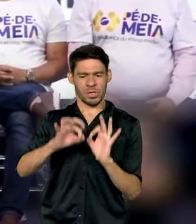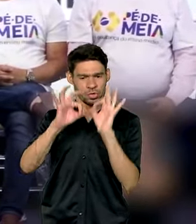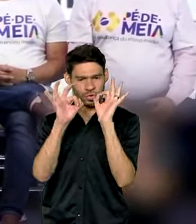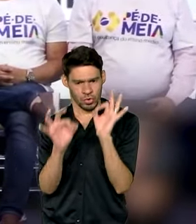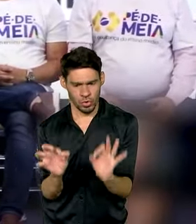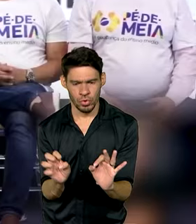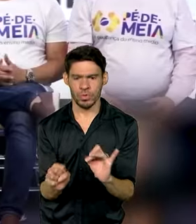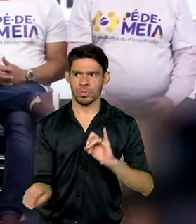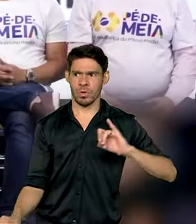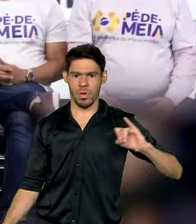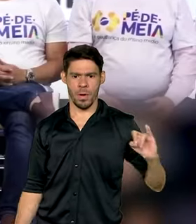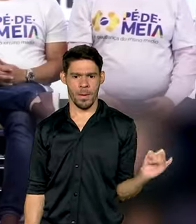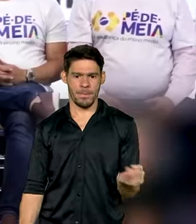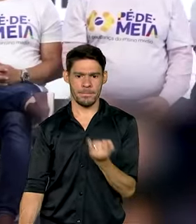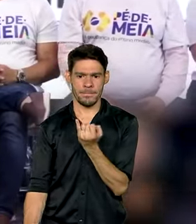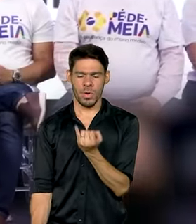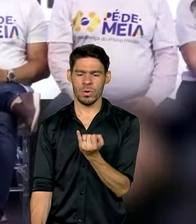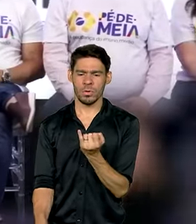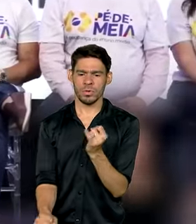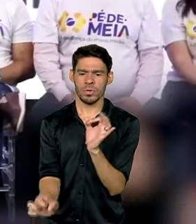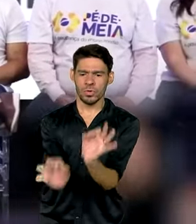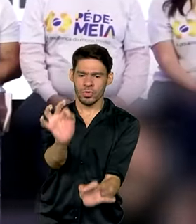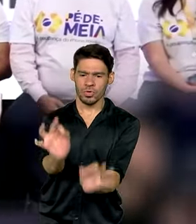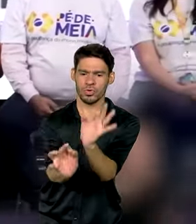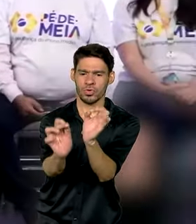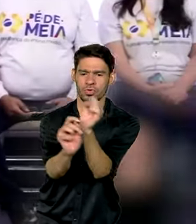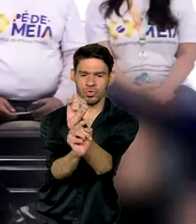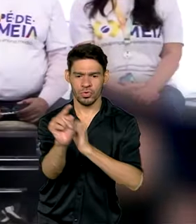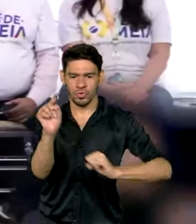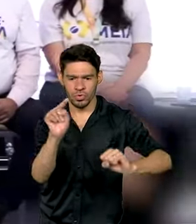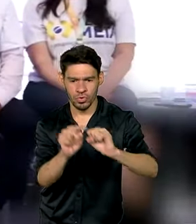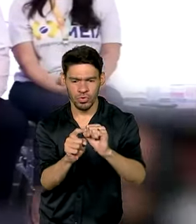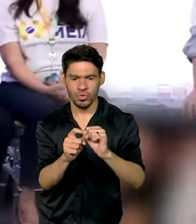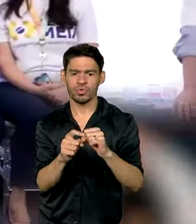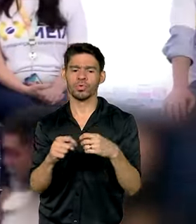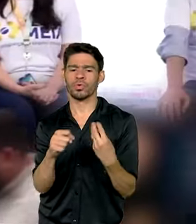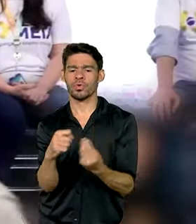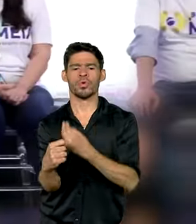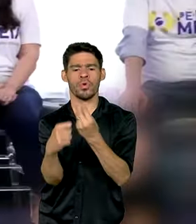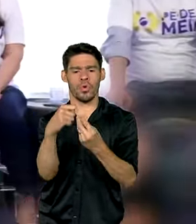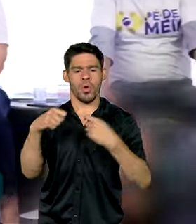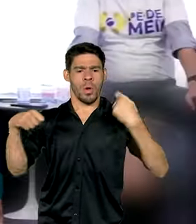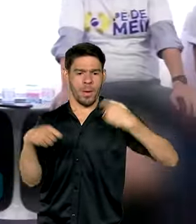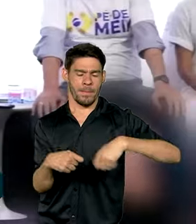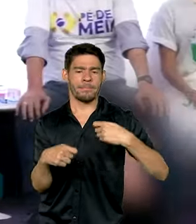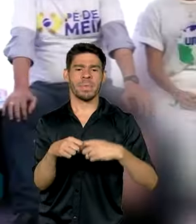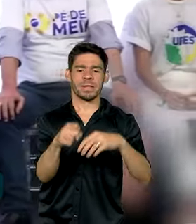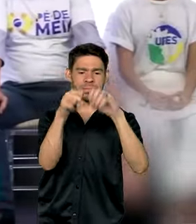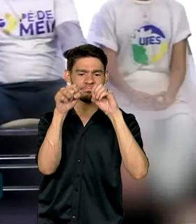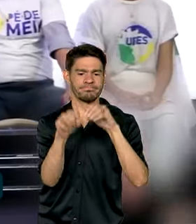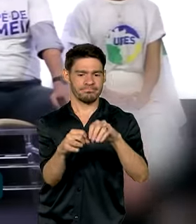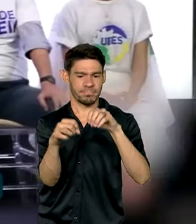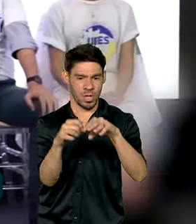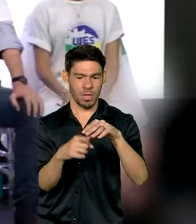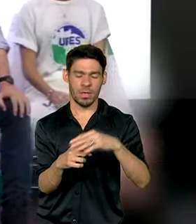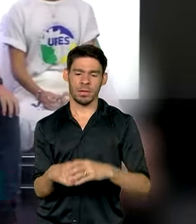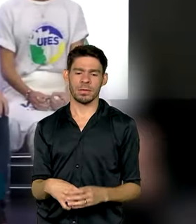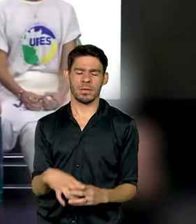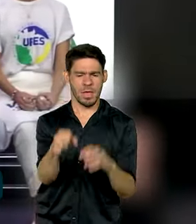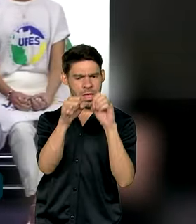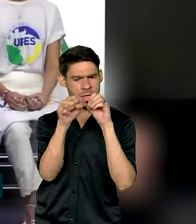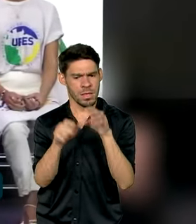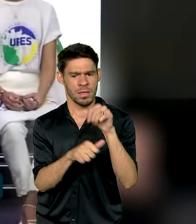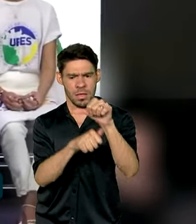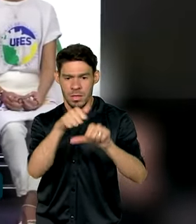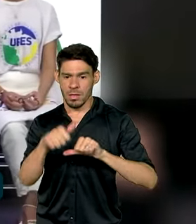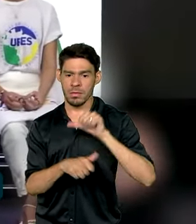oportunidades, com justiça social, sem ser através da educação. A educação